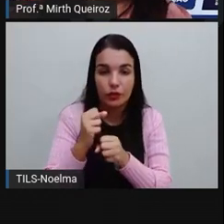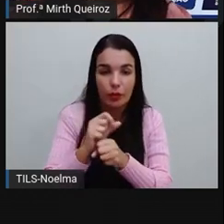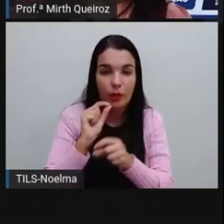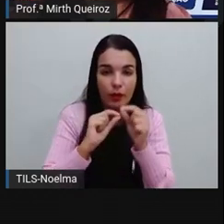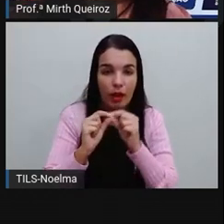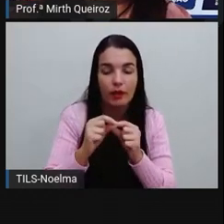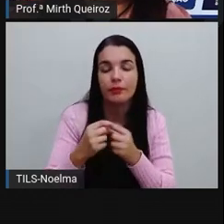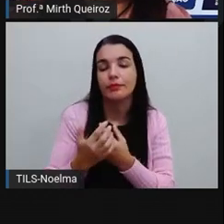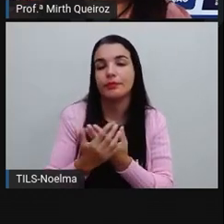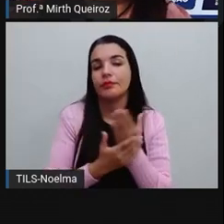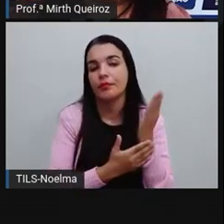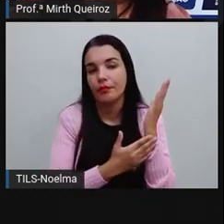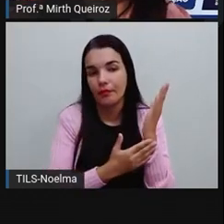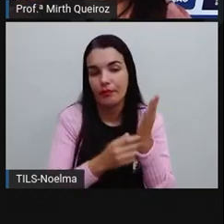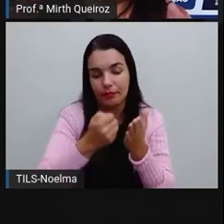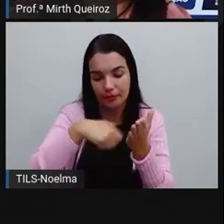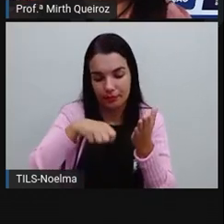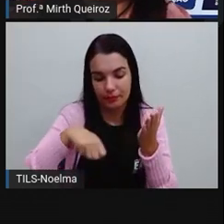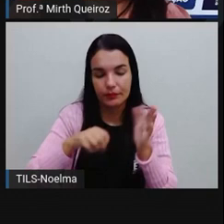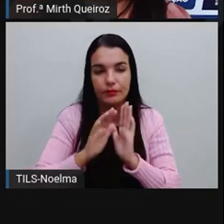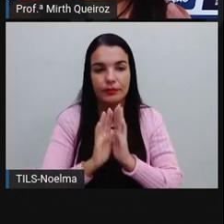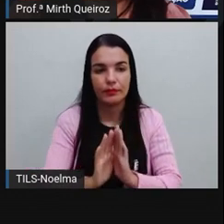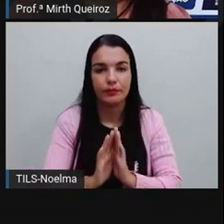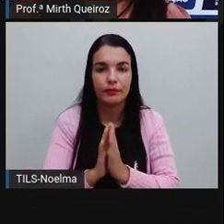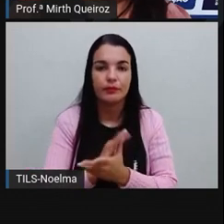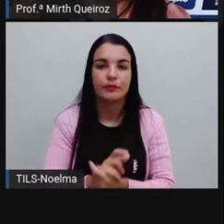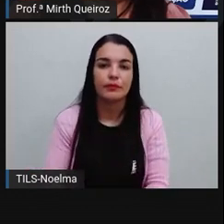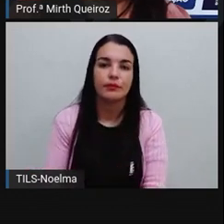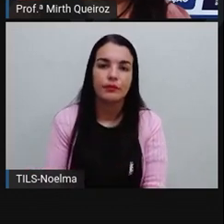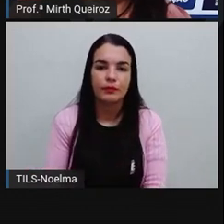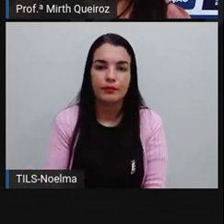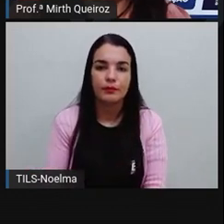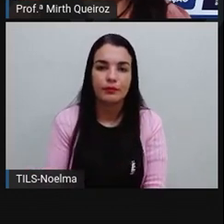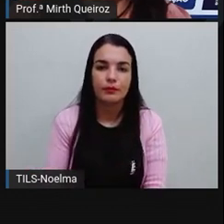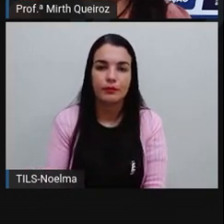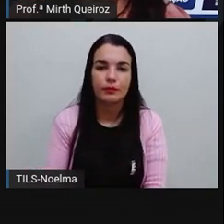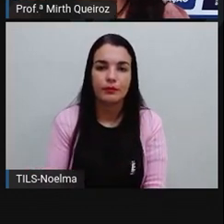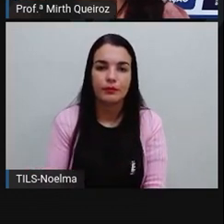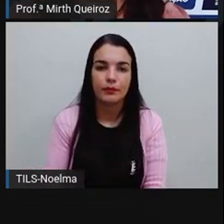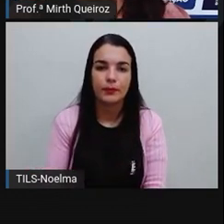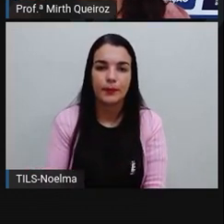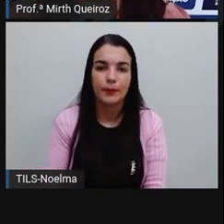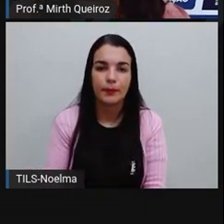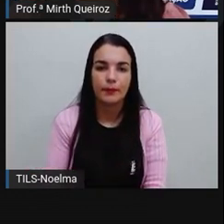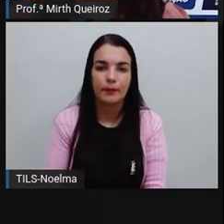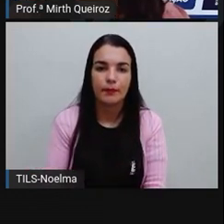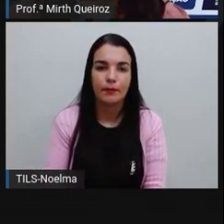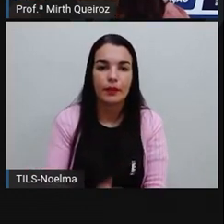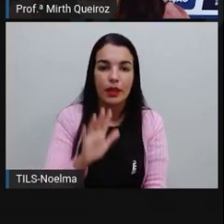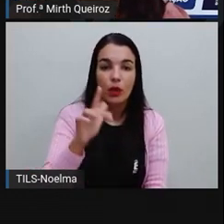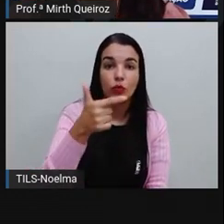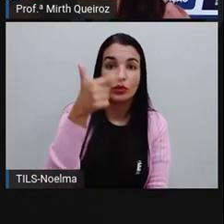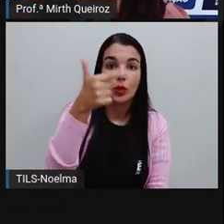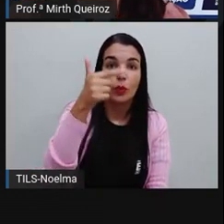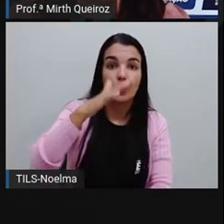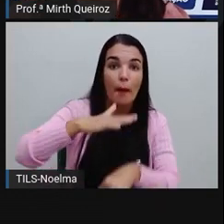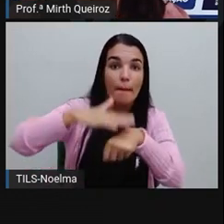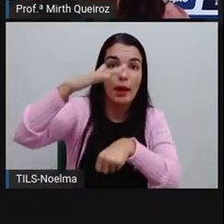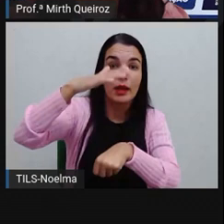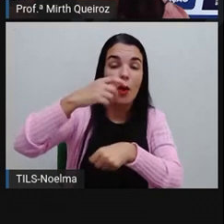284,27 e o segundo maior